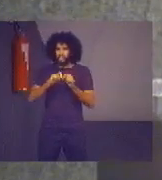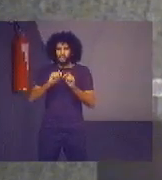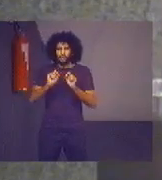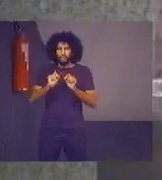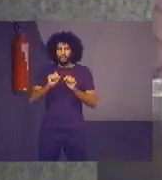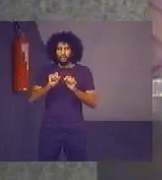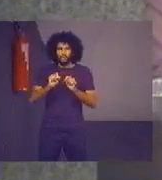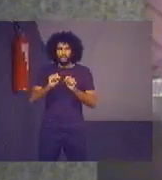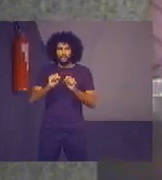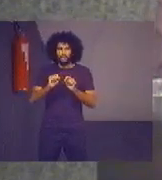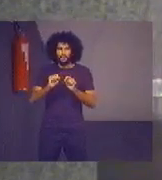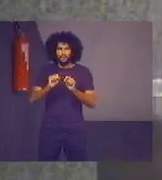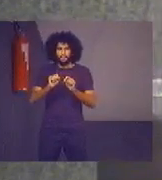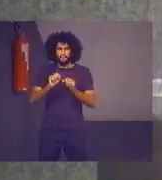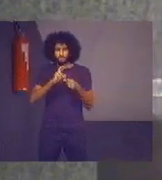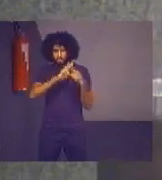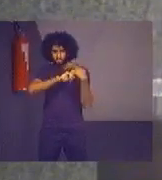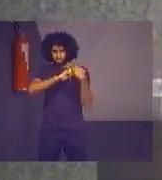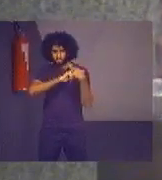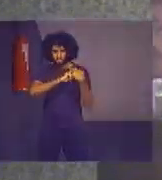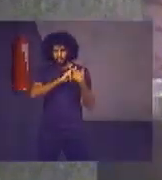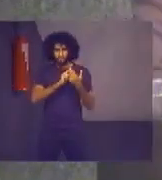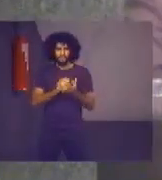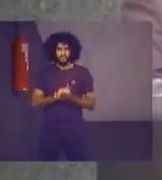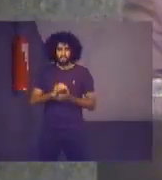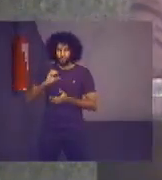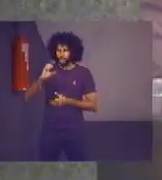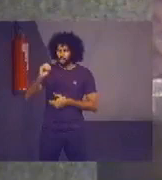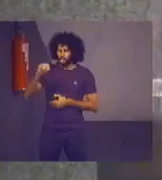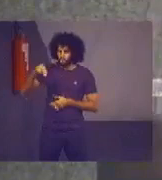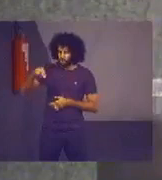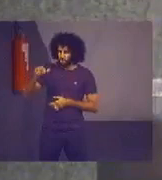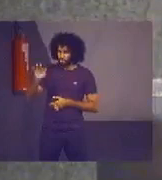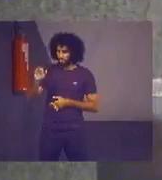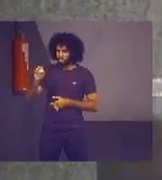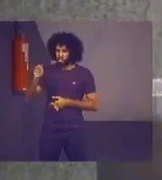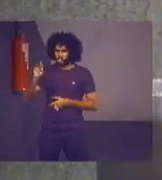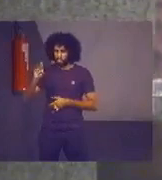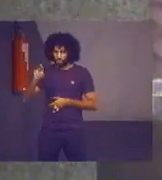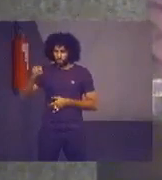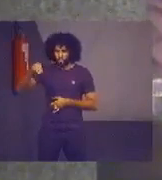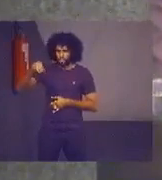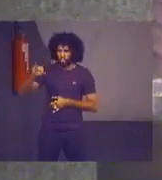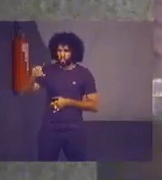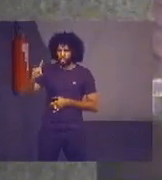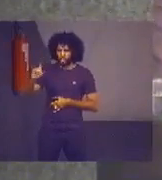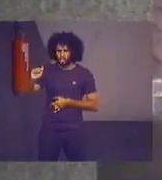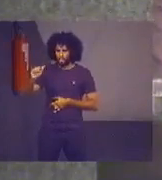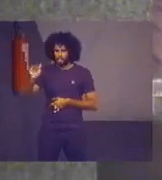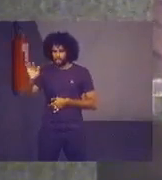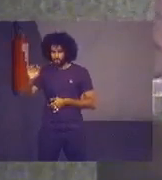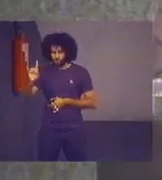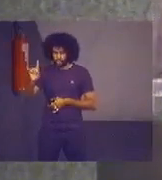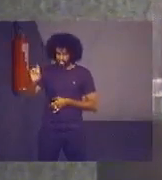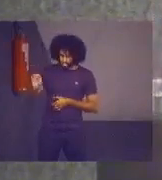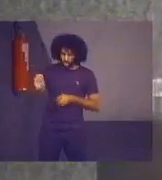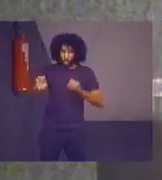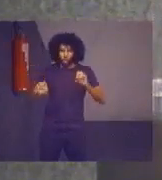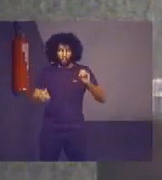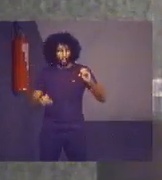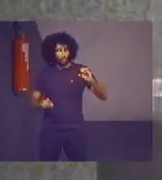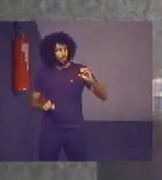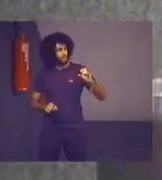auditoria de conformidade e auditoria operacional. A auditoria operacional tenta avaliar a